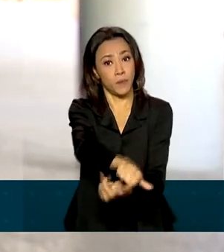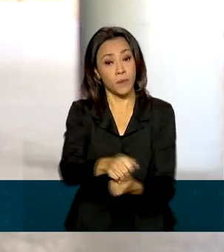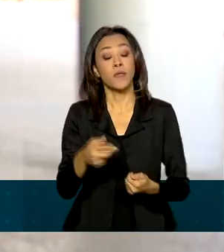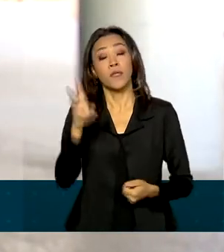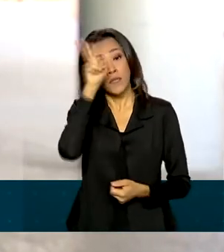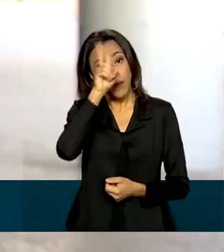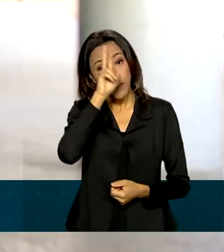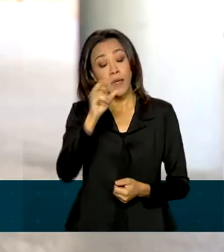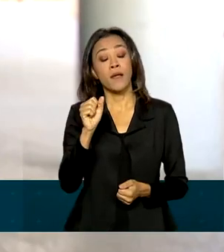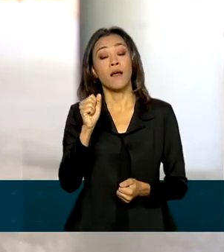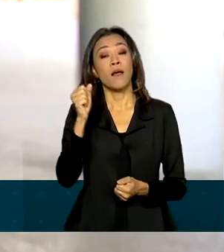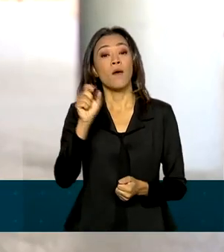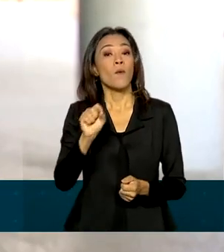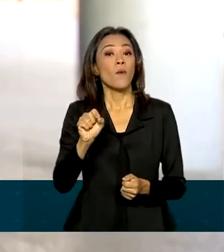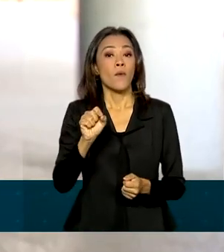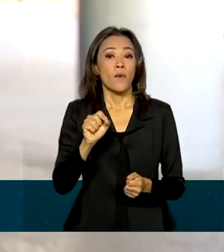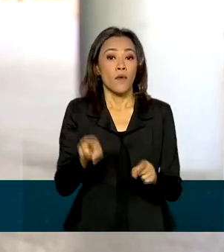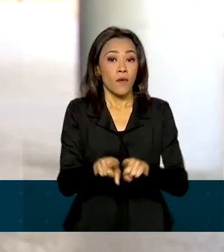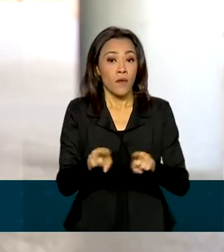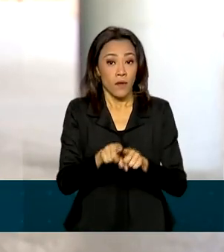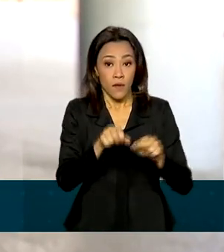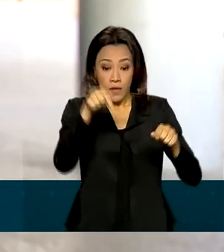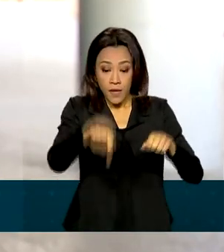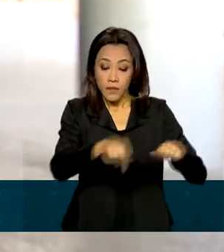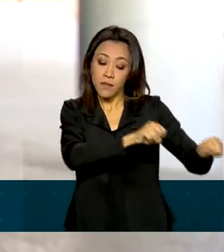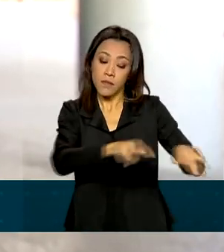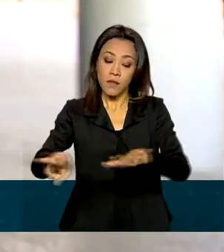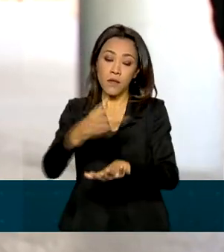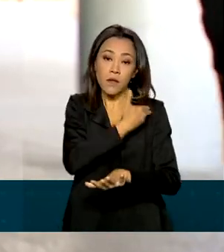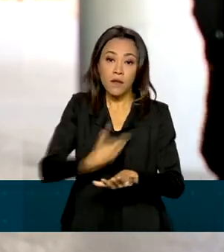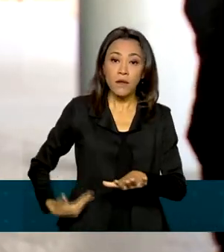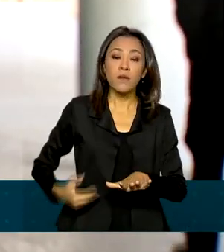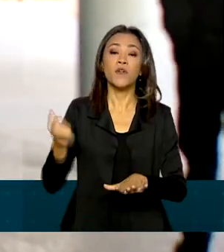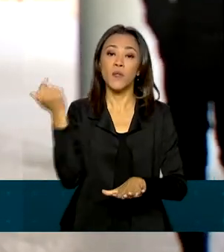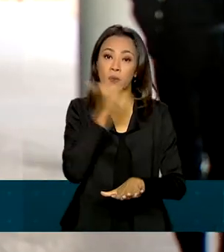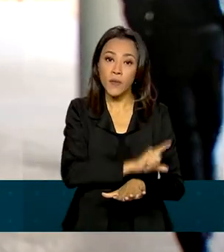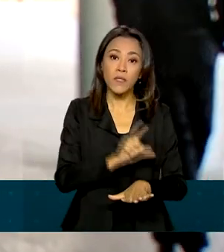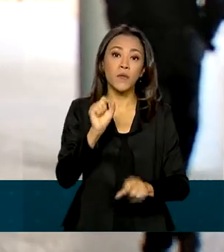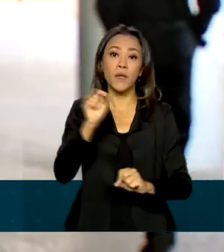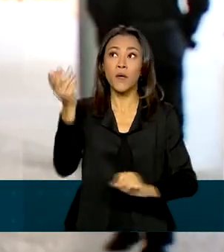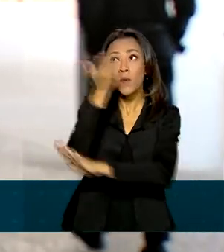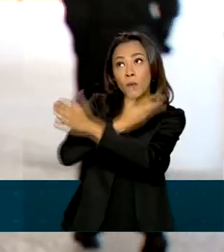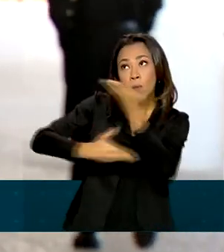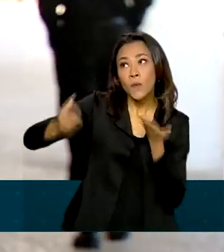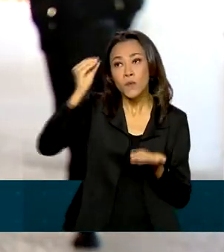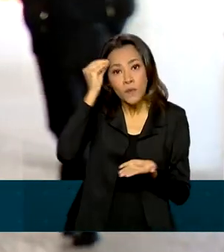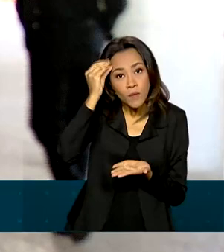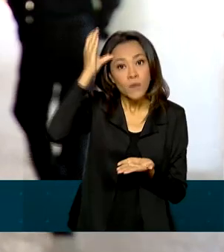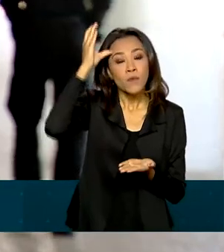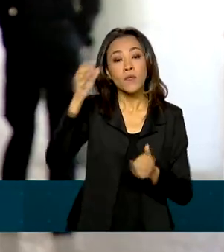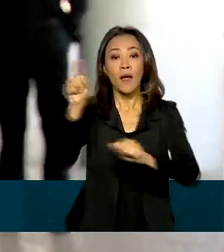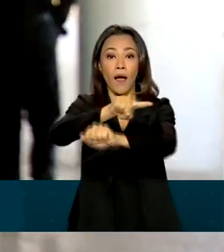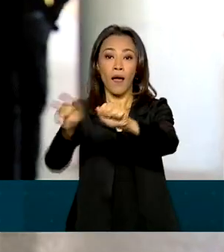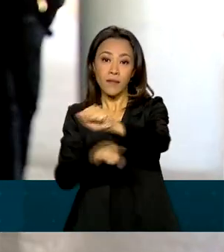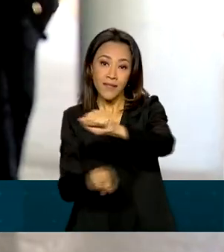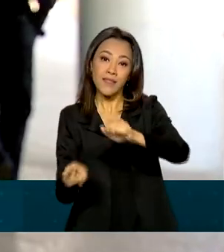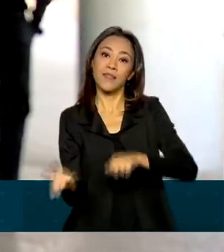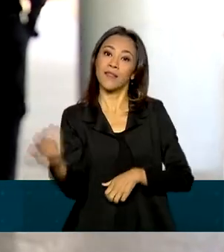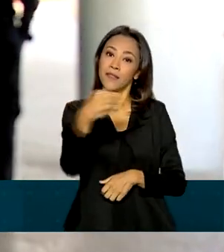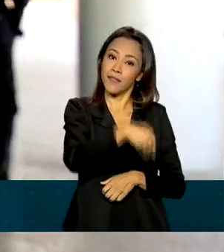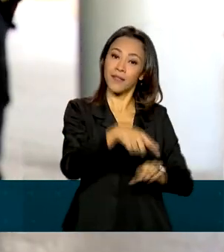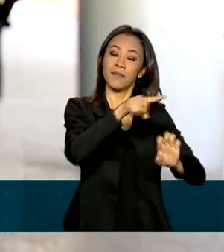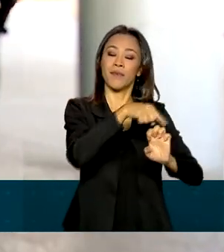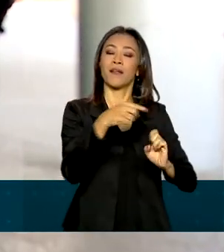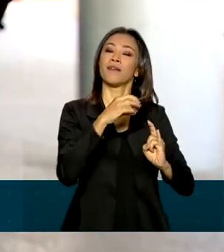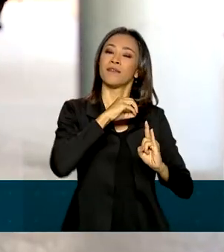semana, o governo conseguiu, finalmente, a marca do acordo de transferência de tecnologia da AstraZeneca para a Fiocruz. E,